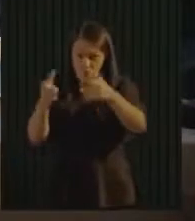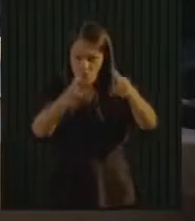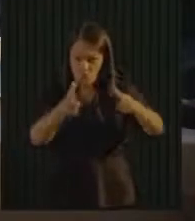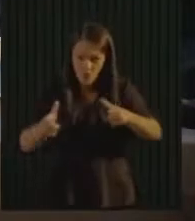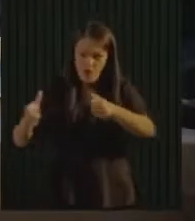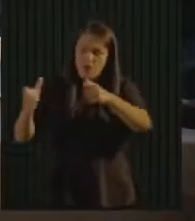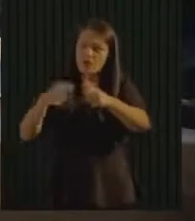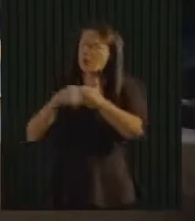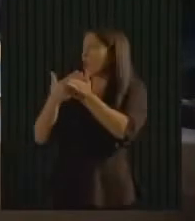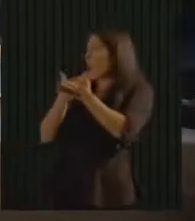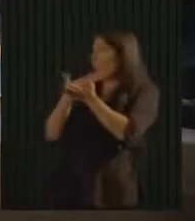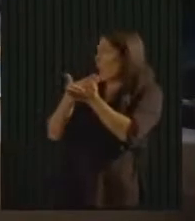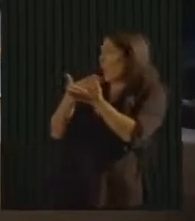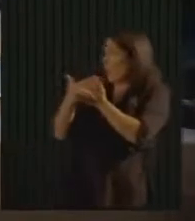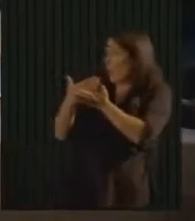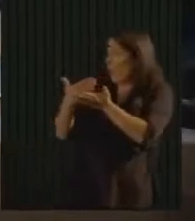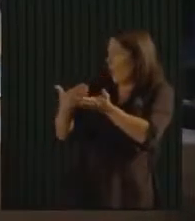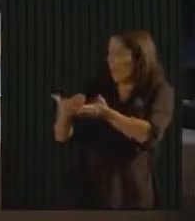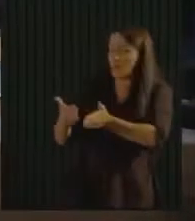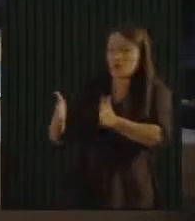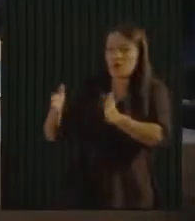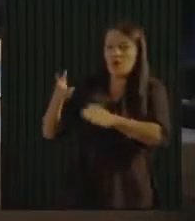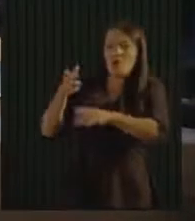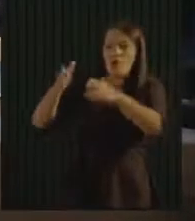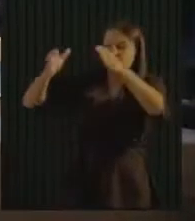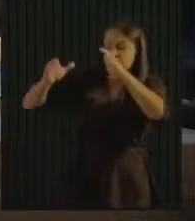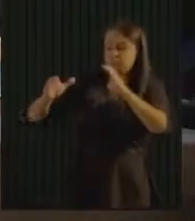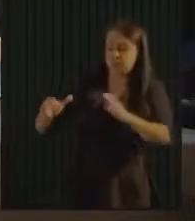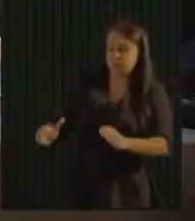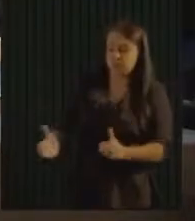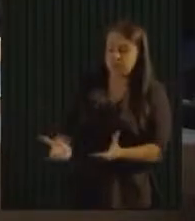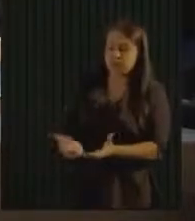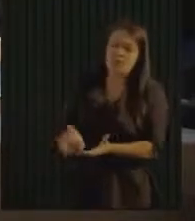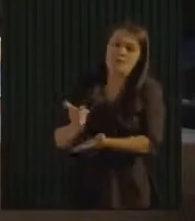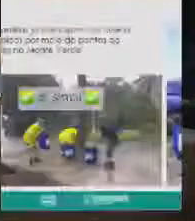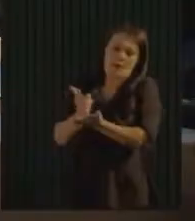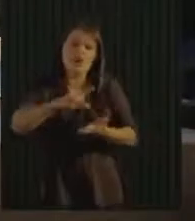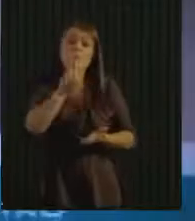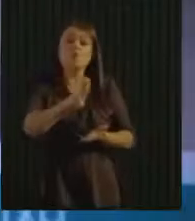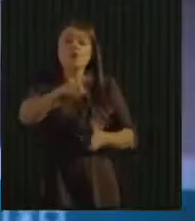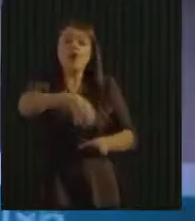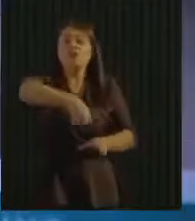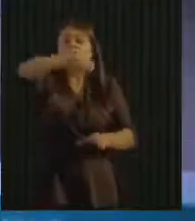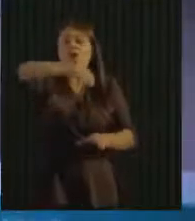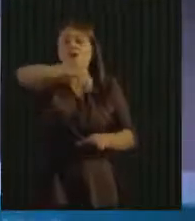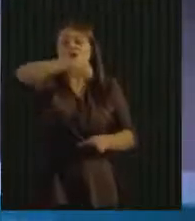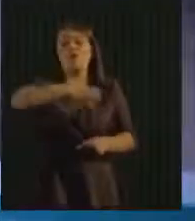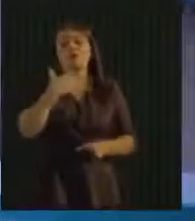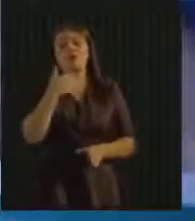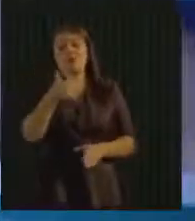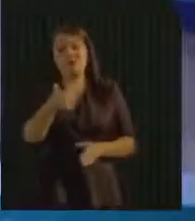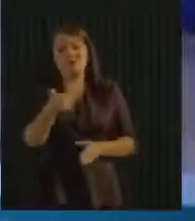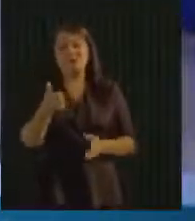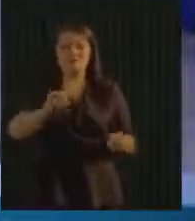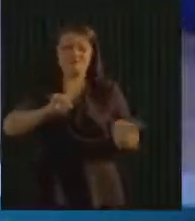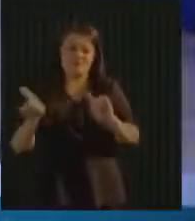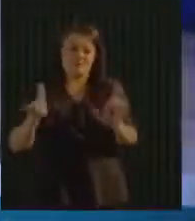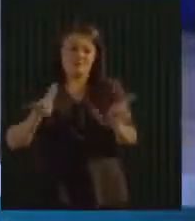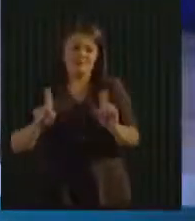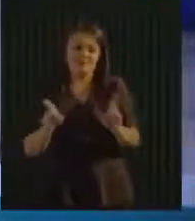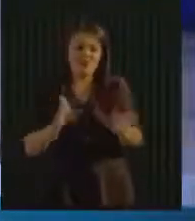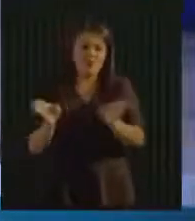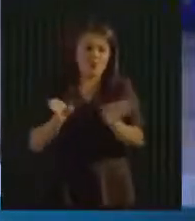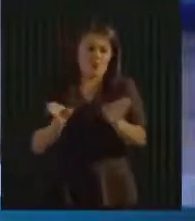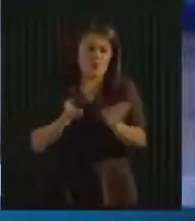que começou com essa coleta de bombona e permanece. Então, bairros e familiares, essa solução quente